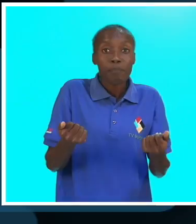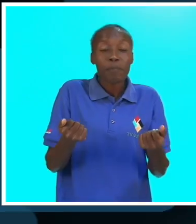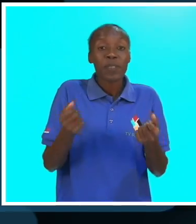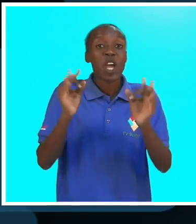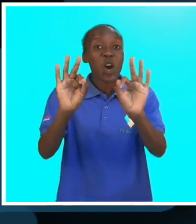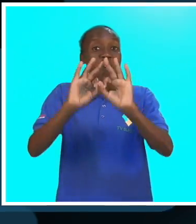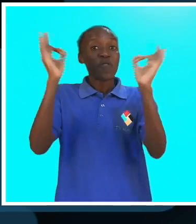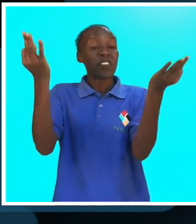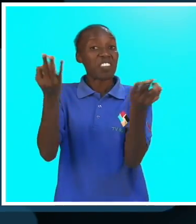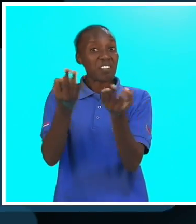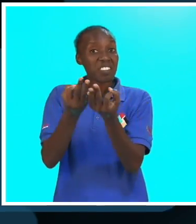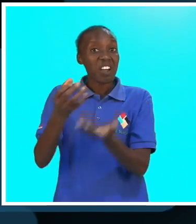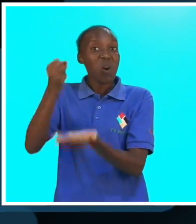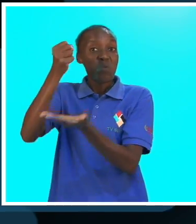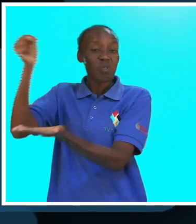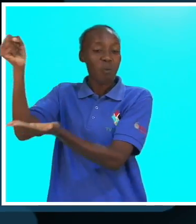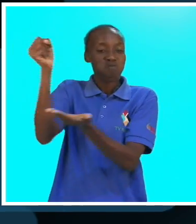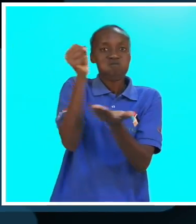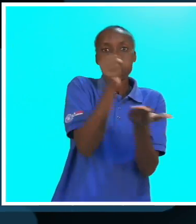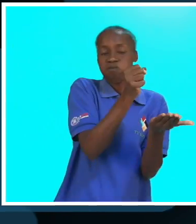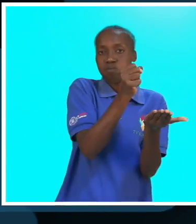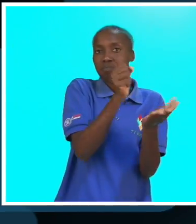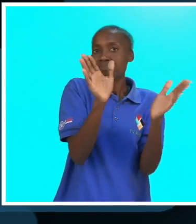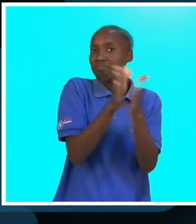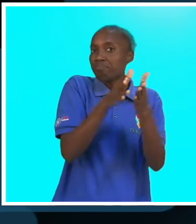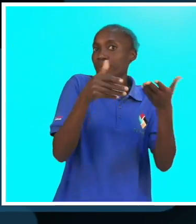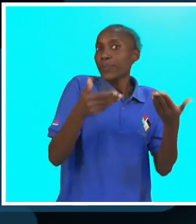a torneira da federação foi fechada.